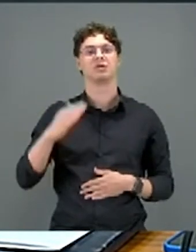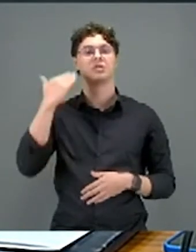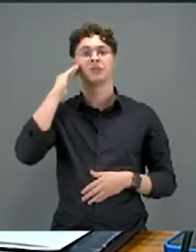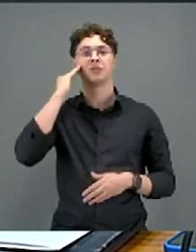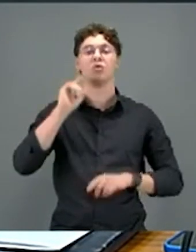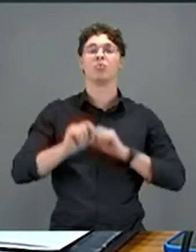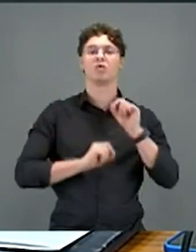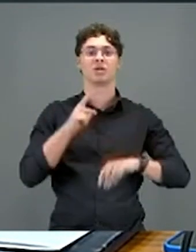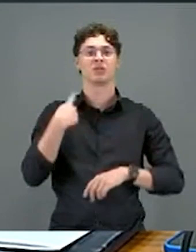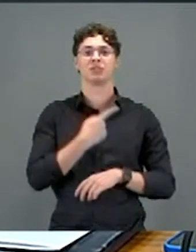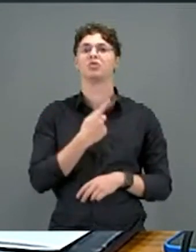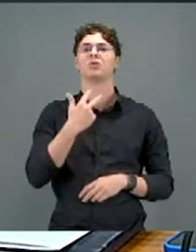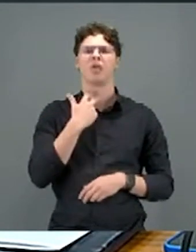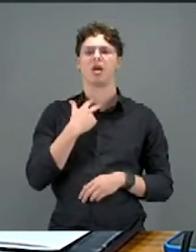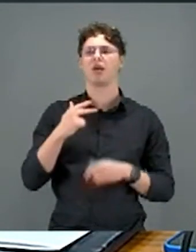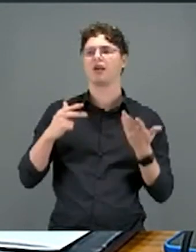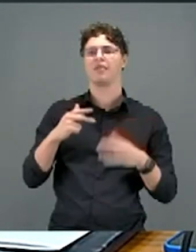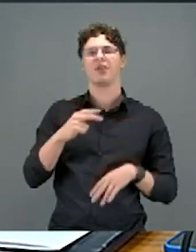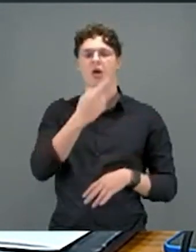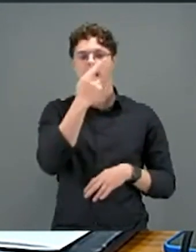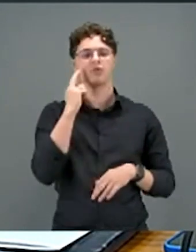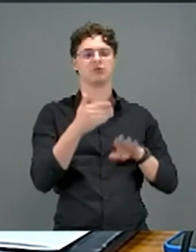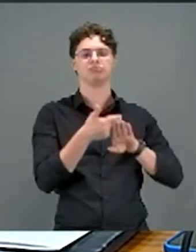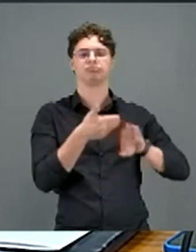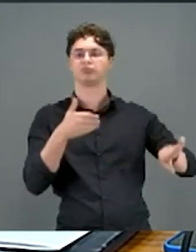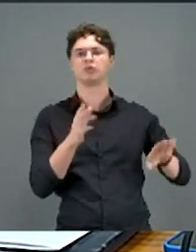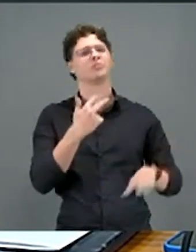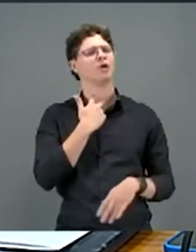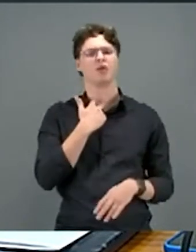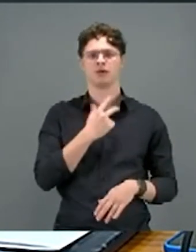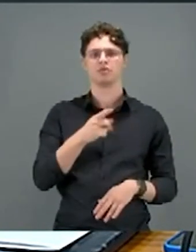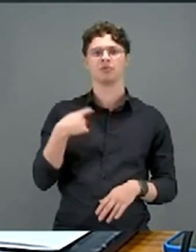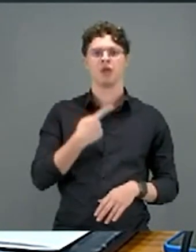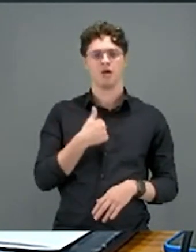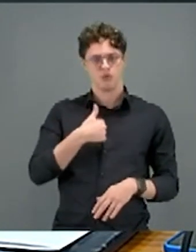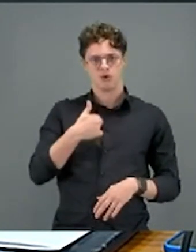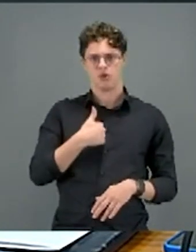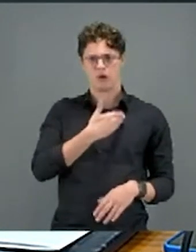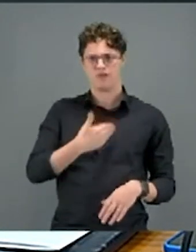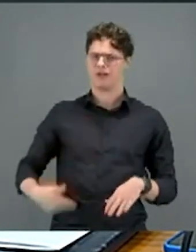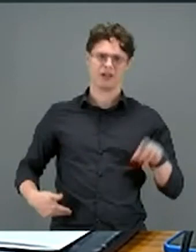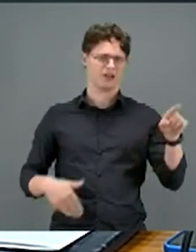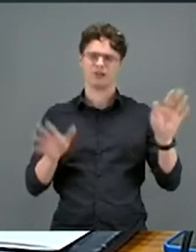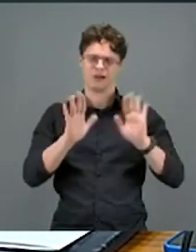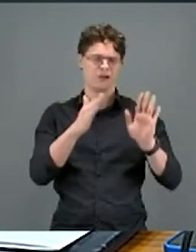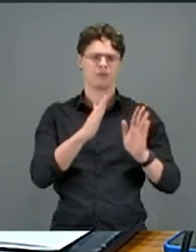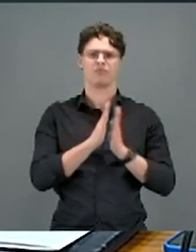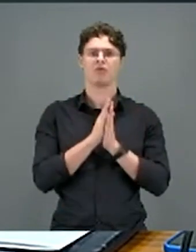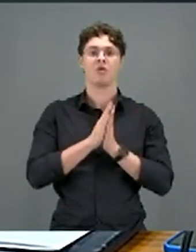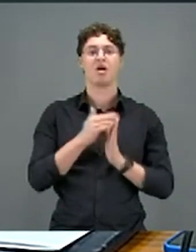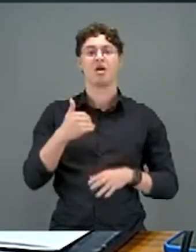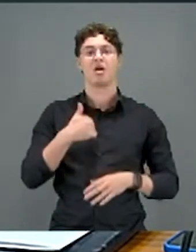que a gente não pode mais deixar a Roraima isolada. Não pode. Não sou candidata governadora lá. Por favor. Eu sou